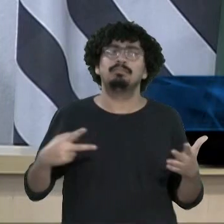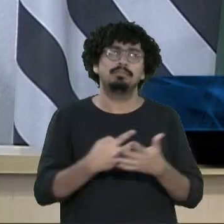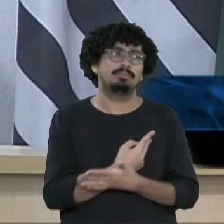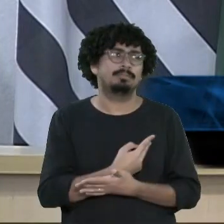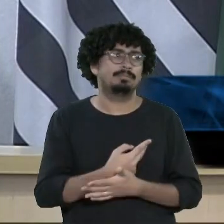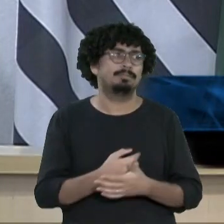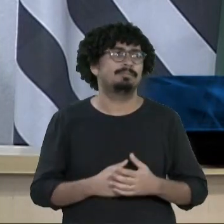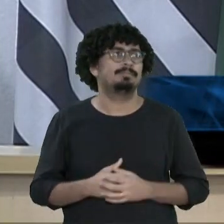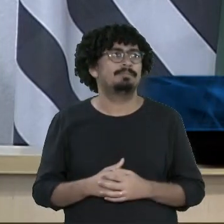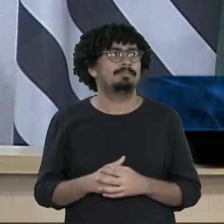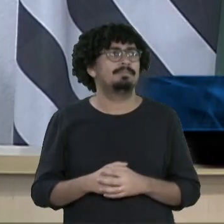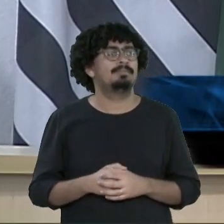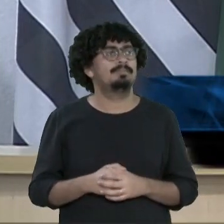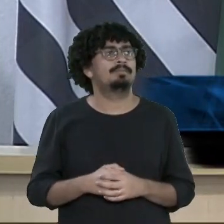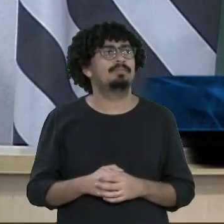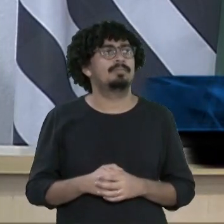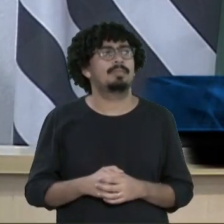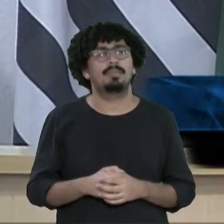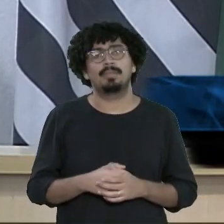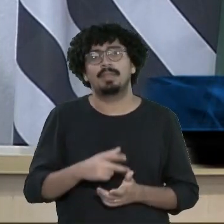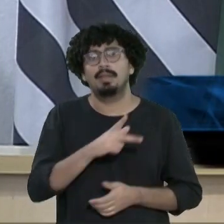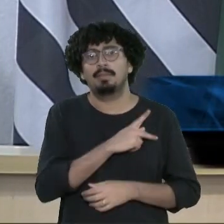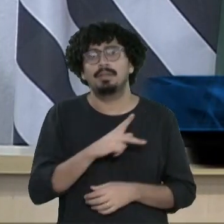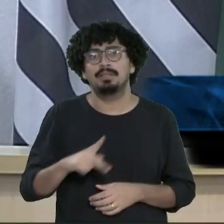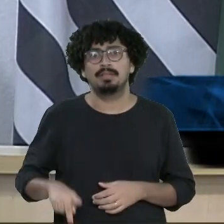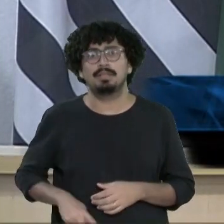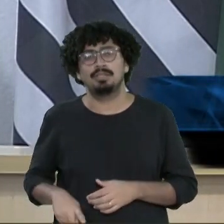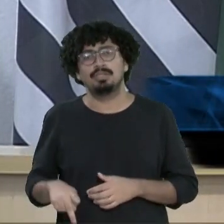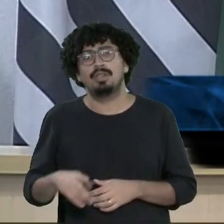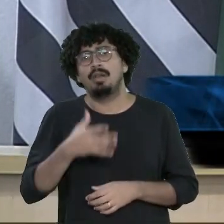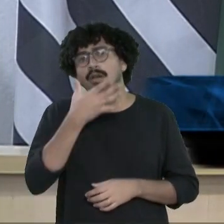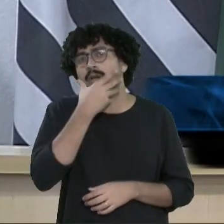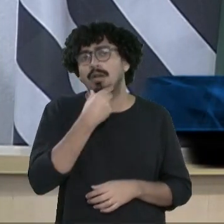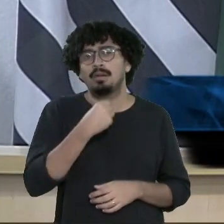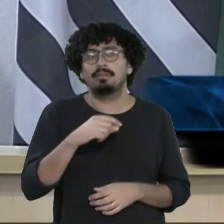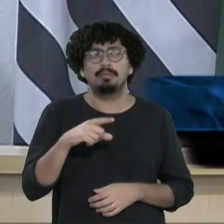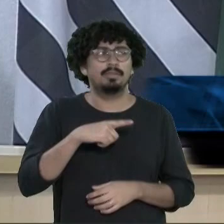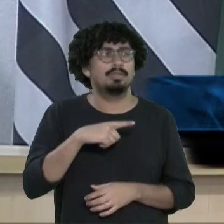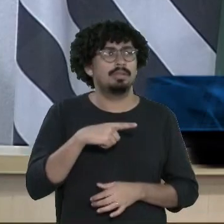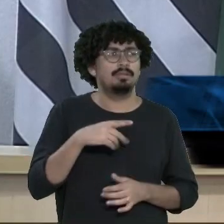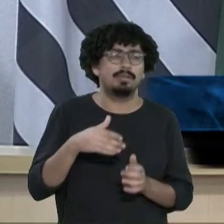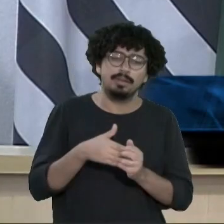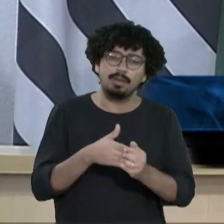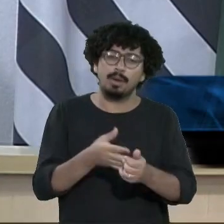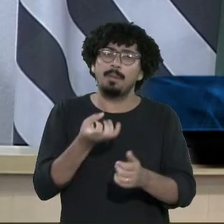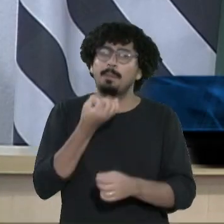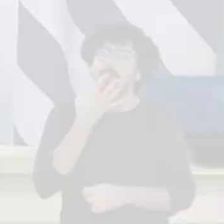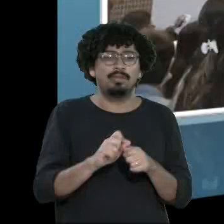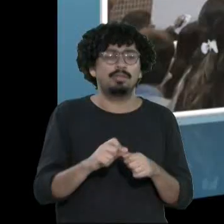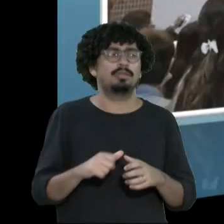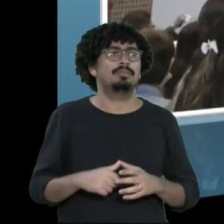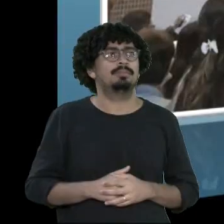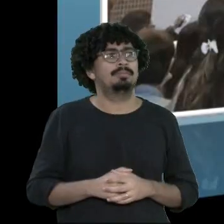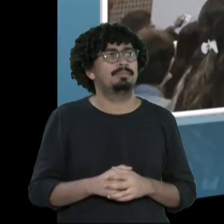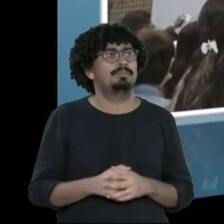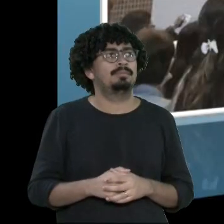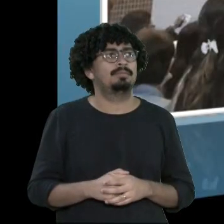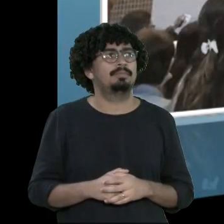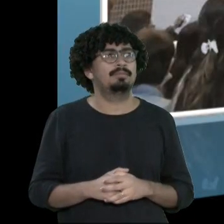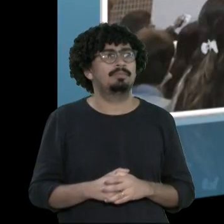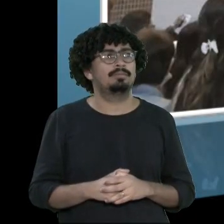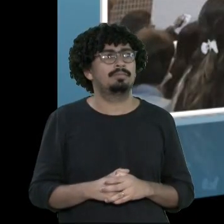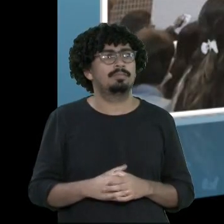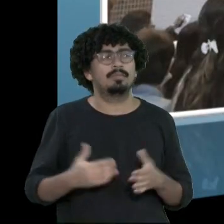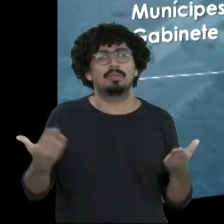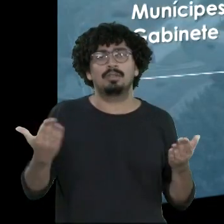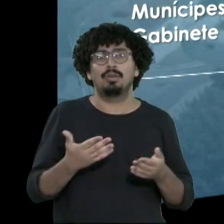O vereador Serginho fez um balanço do trabalho realizado em seu gabinete neste ano e apresentou alguns números envolvidos. Bom, um pouco do nosso